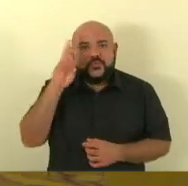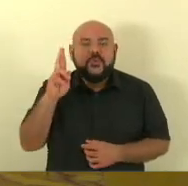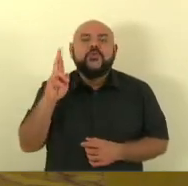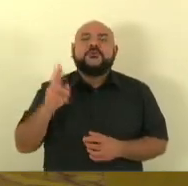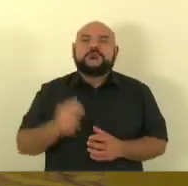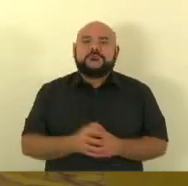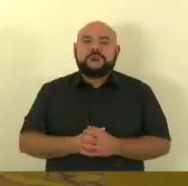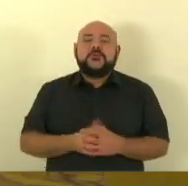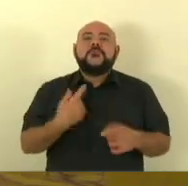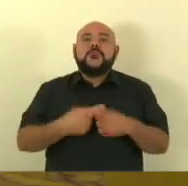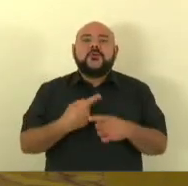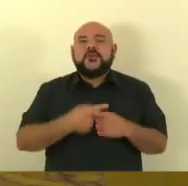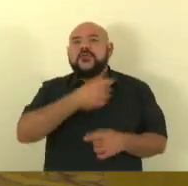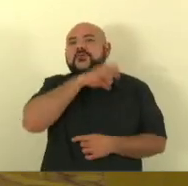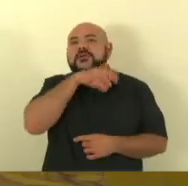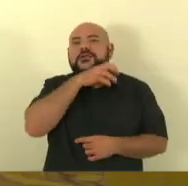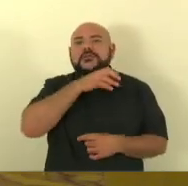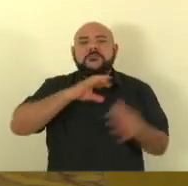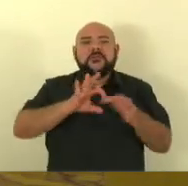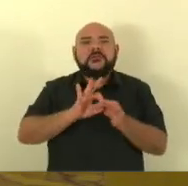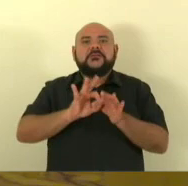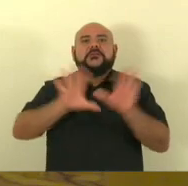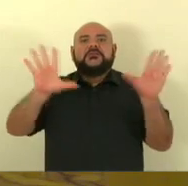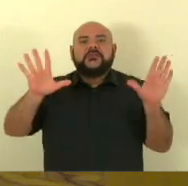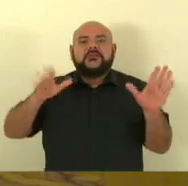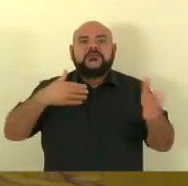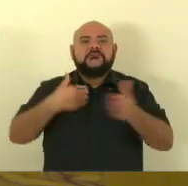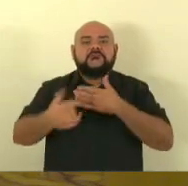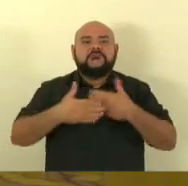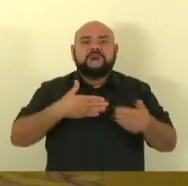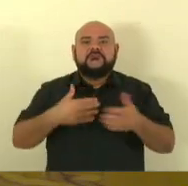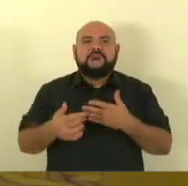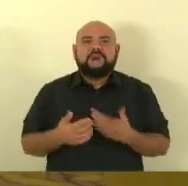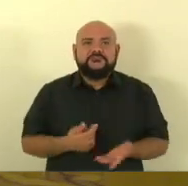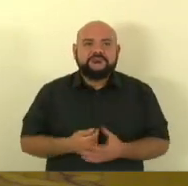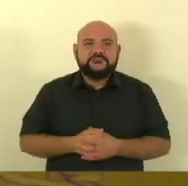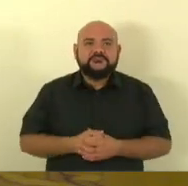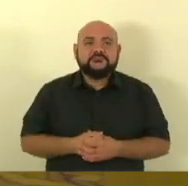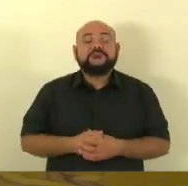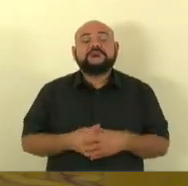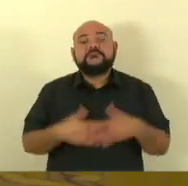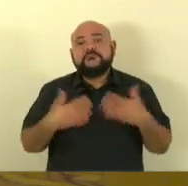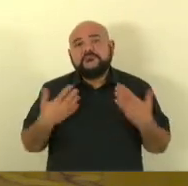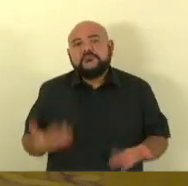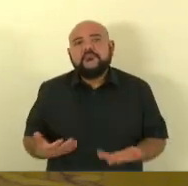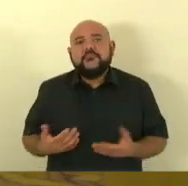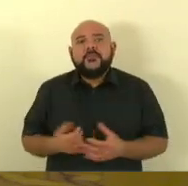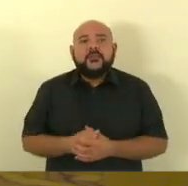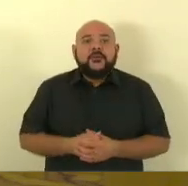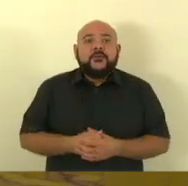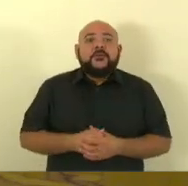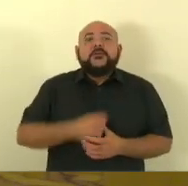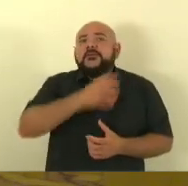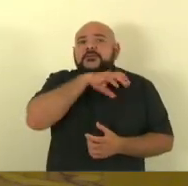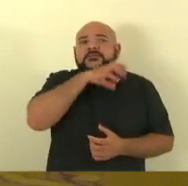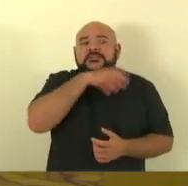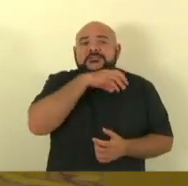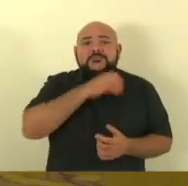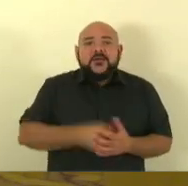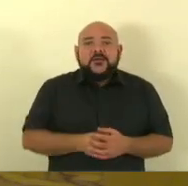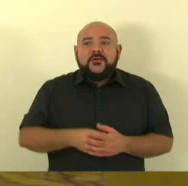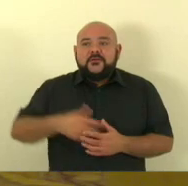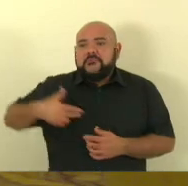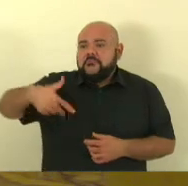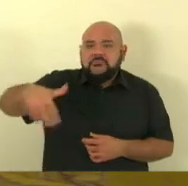deixam seus animais animais que são mais bravos que são animais de ataque soltos